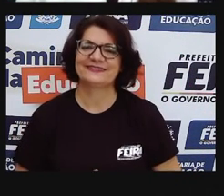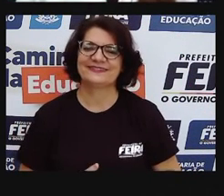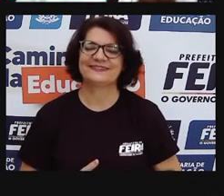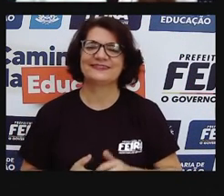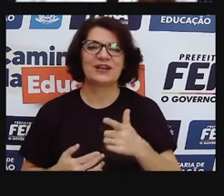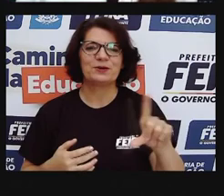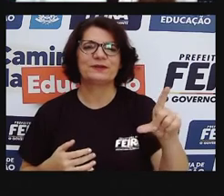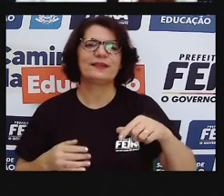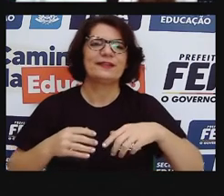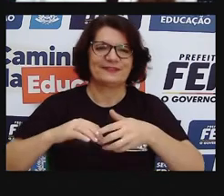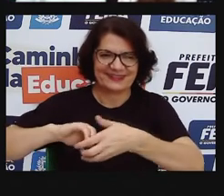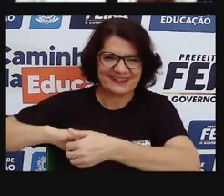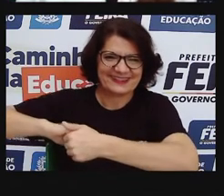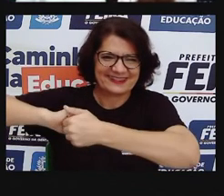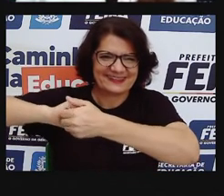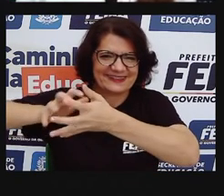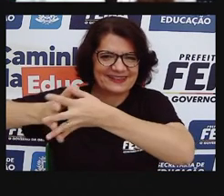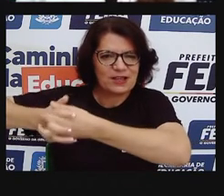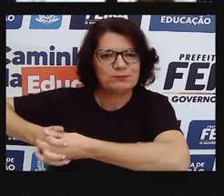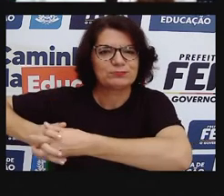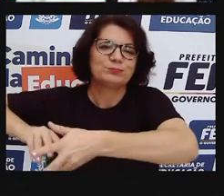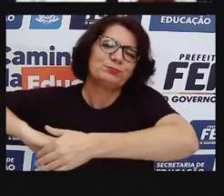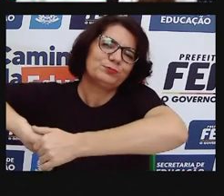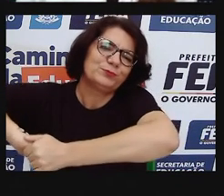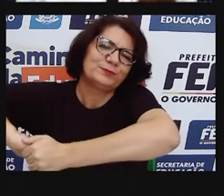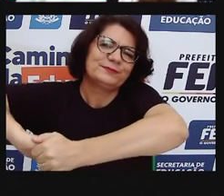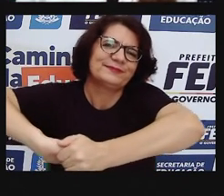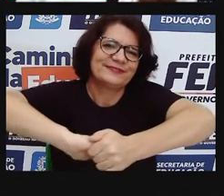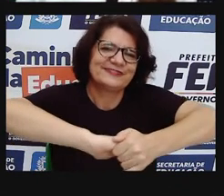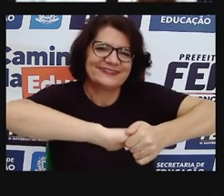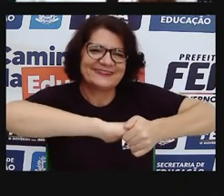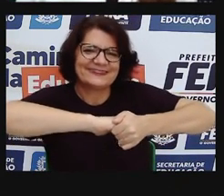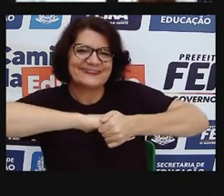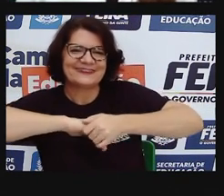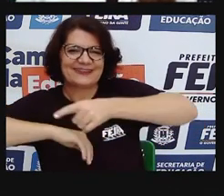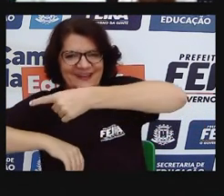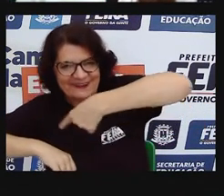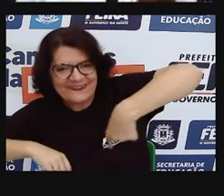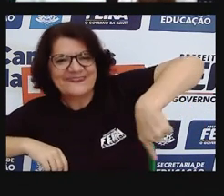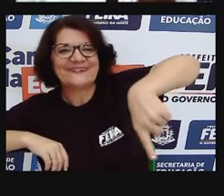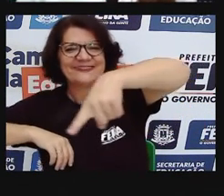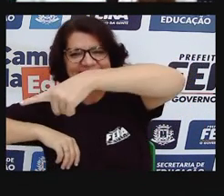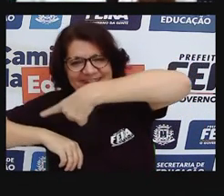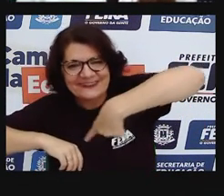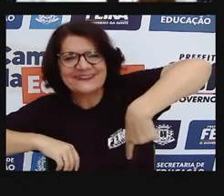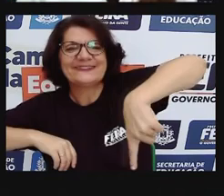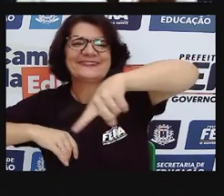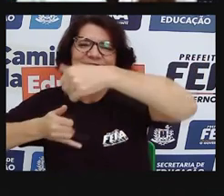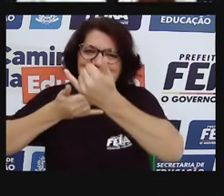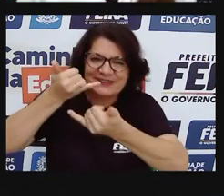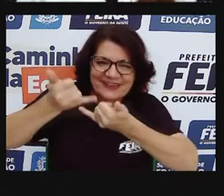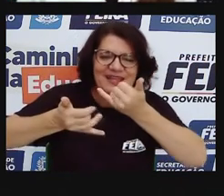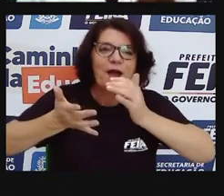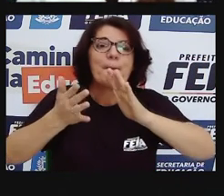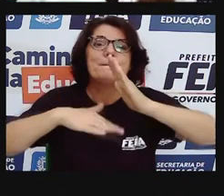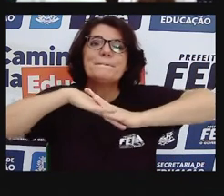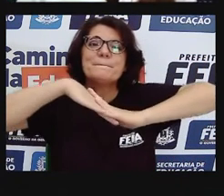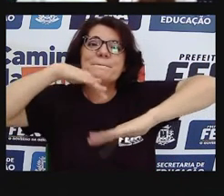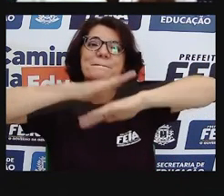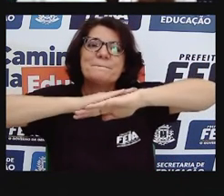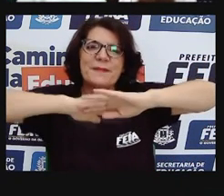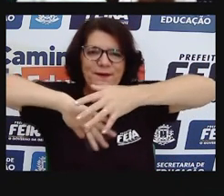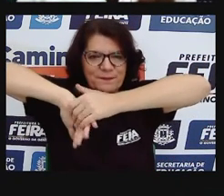Ciranda, quantas memórias a gente tem, né, das cirandas, das músicas de roda, as